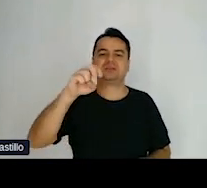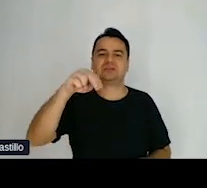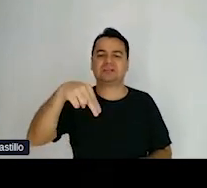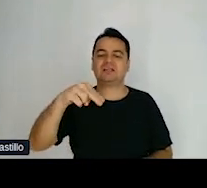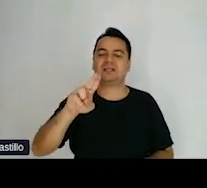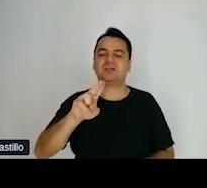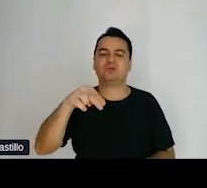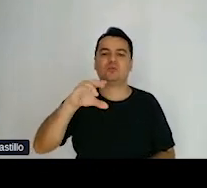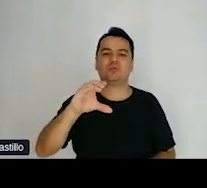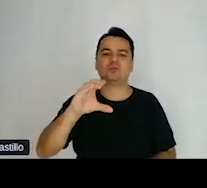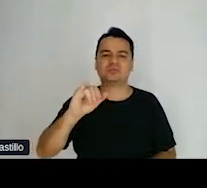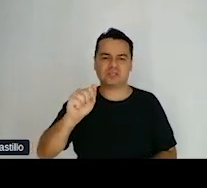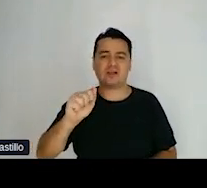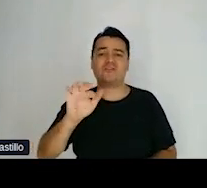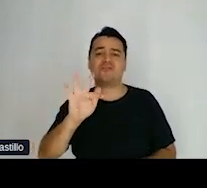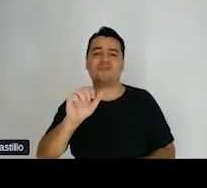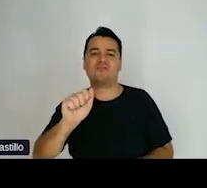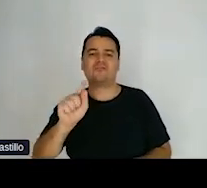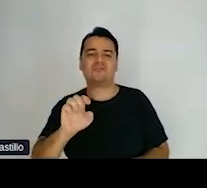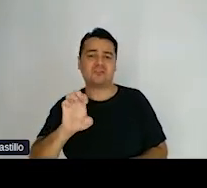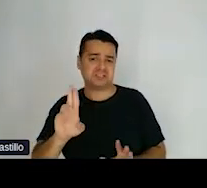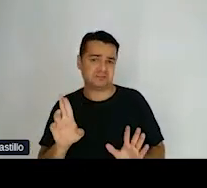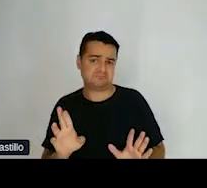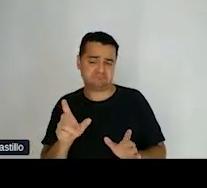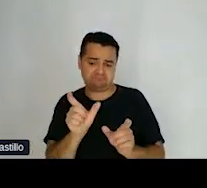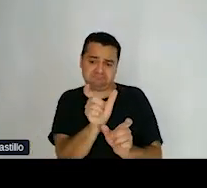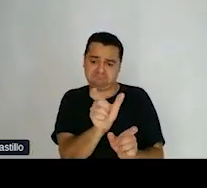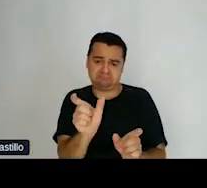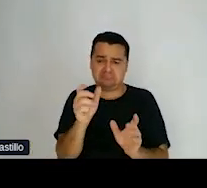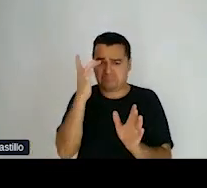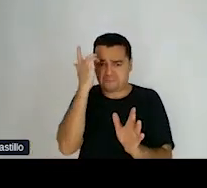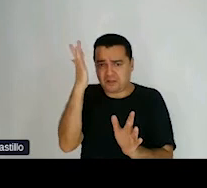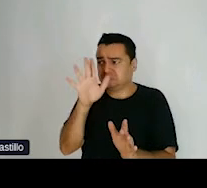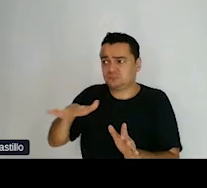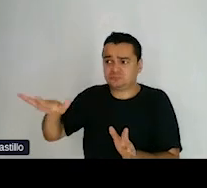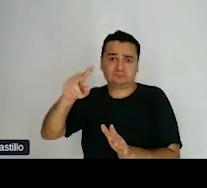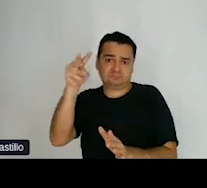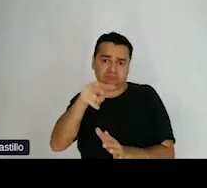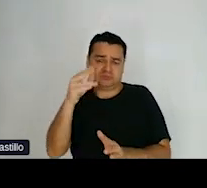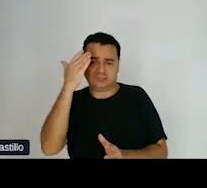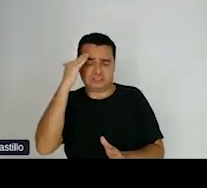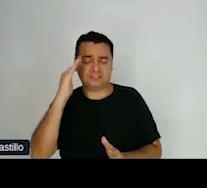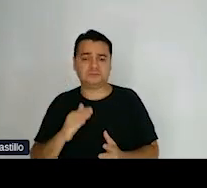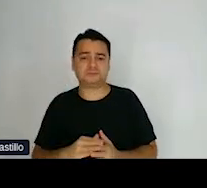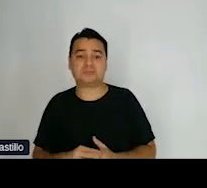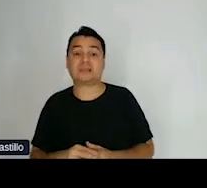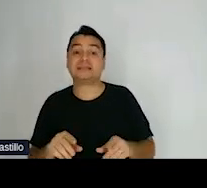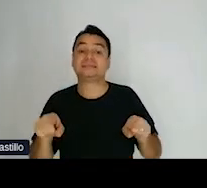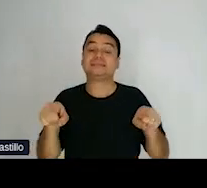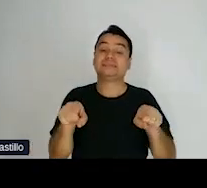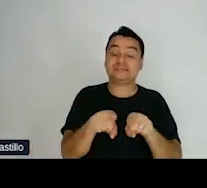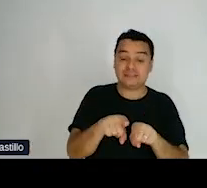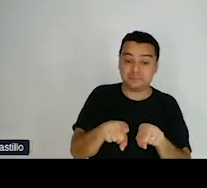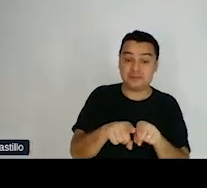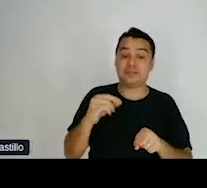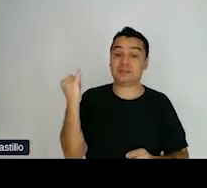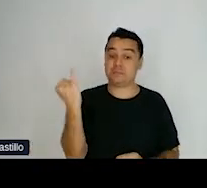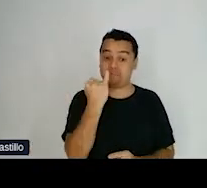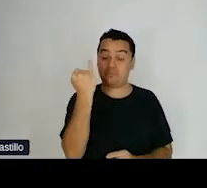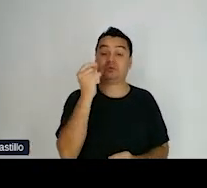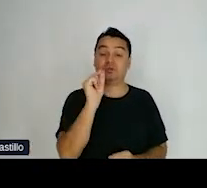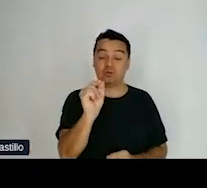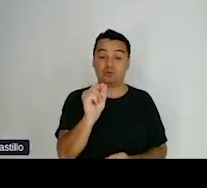Outro exemplo. Leve em consideração a faixa etária dos usuários. É difícil, é